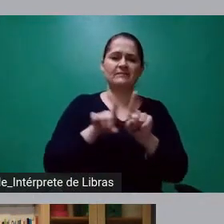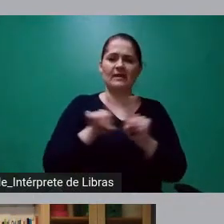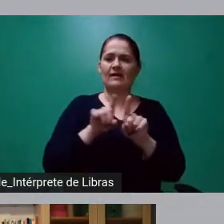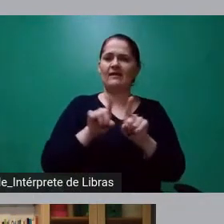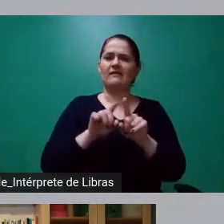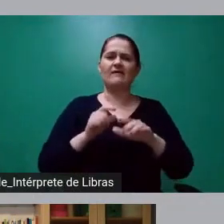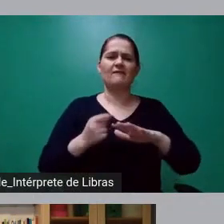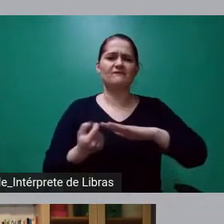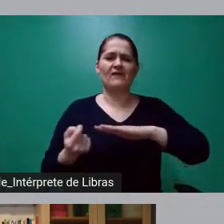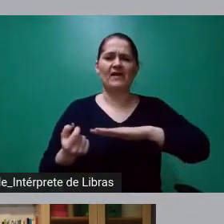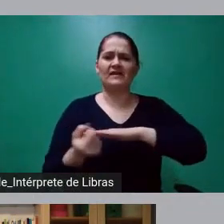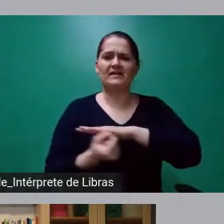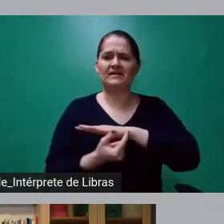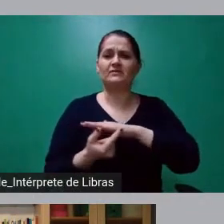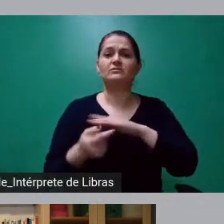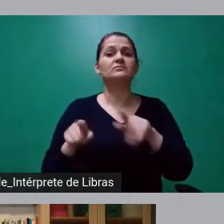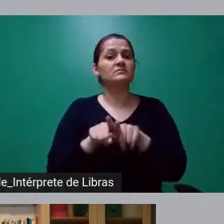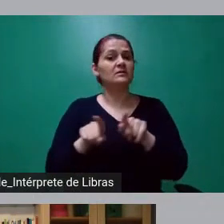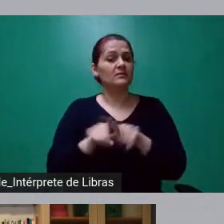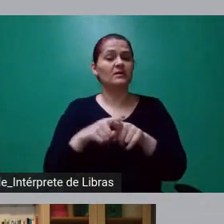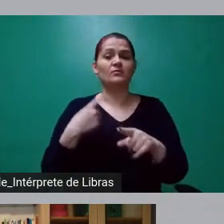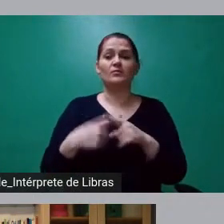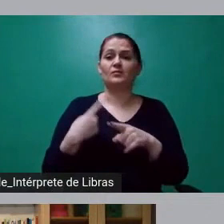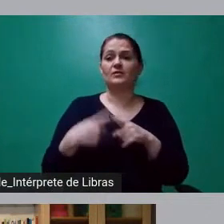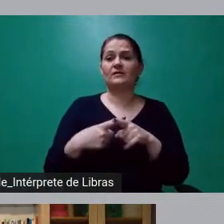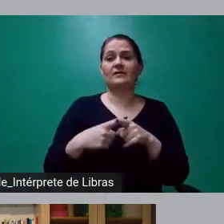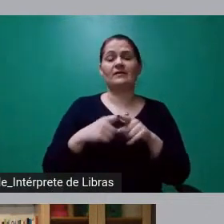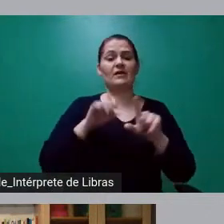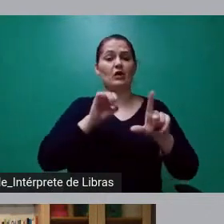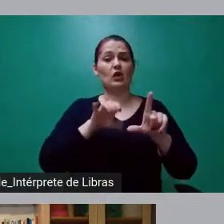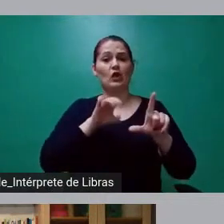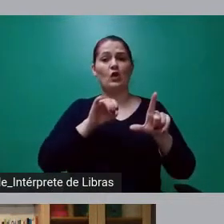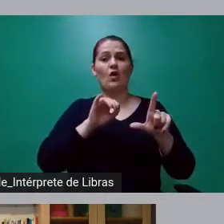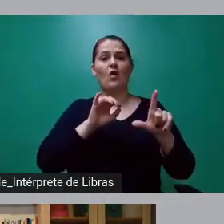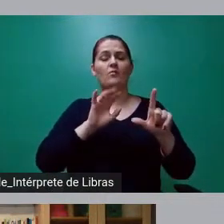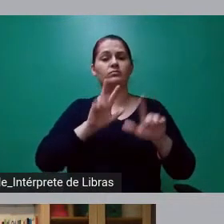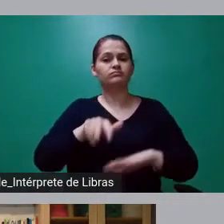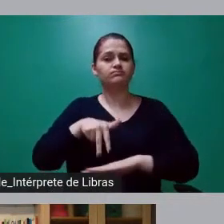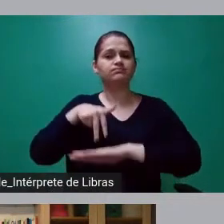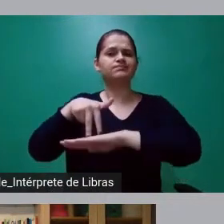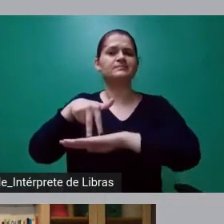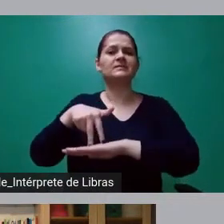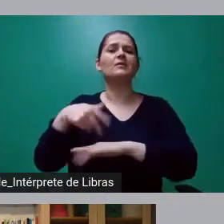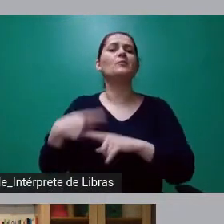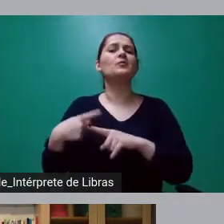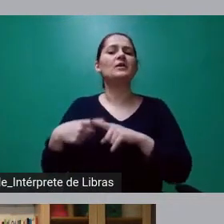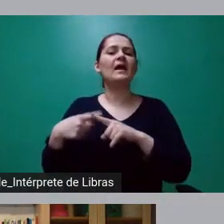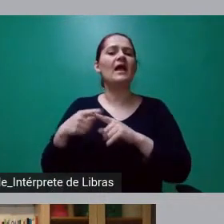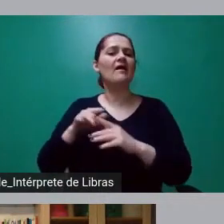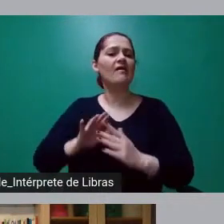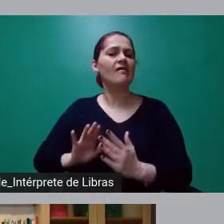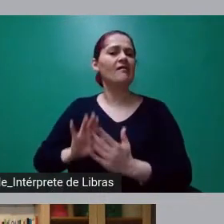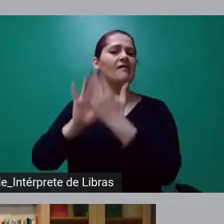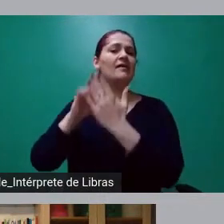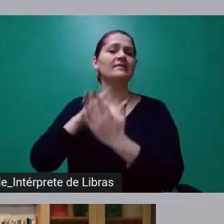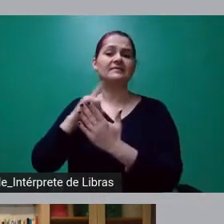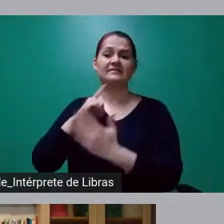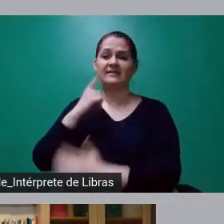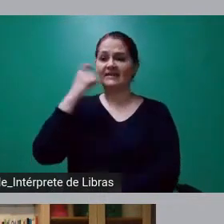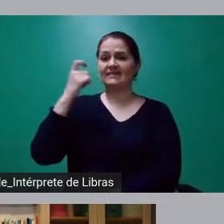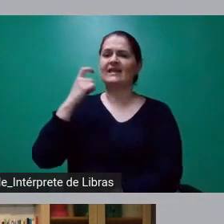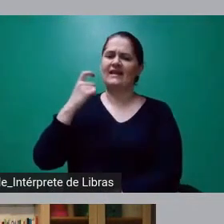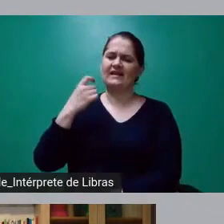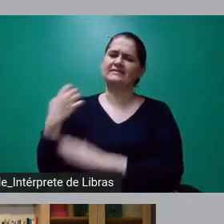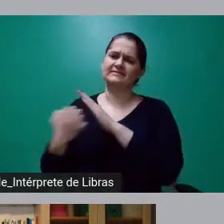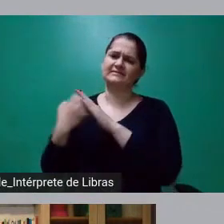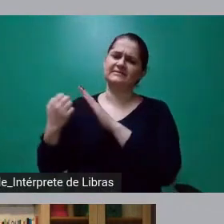mantém ali numa condição de combatente, guindada muito por interesses empresariais. Mas o que importa é que, nesse momento, é a única empresa, e ainda